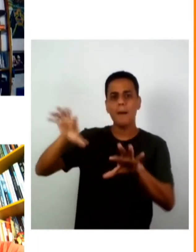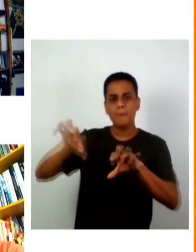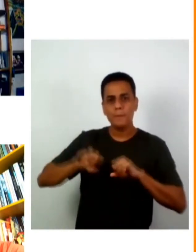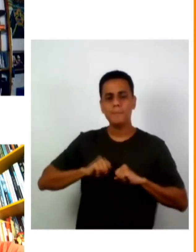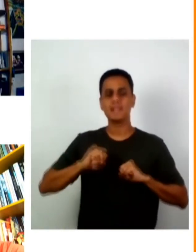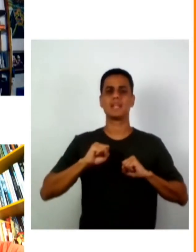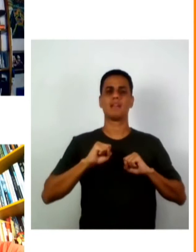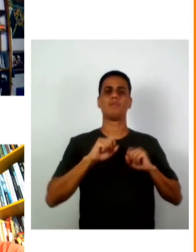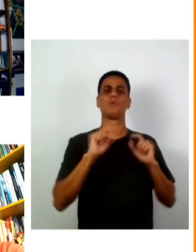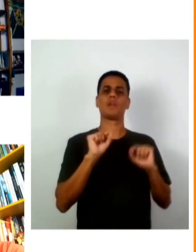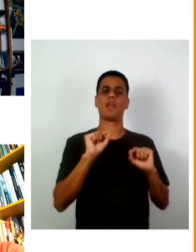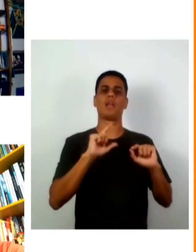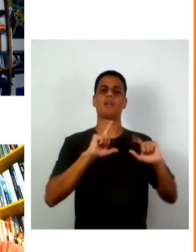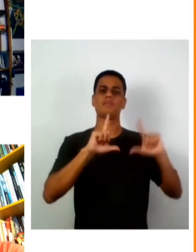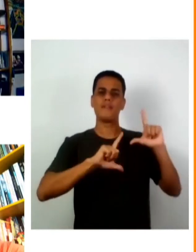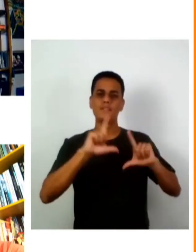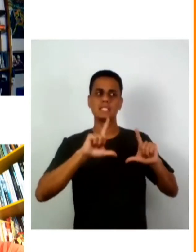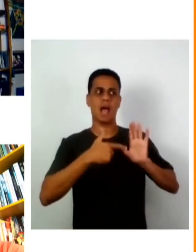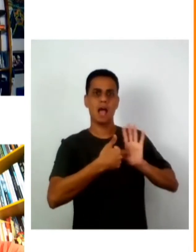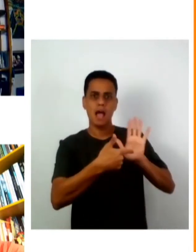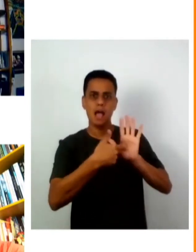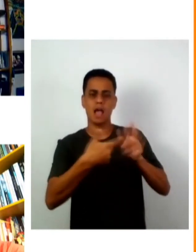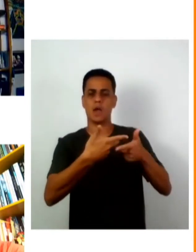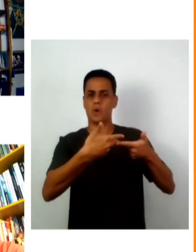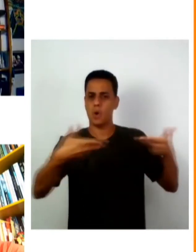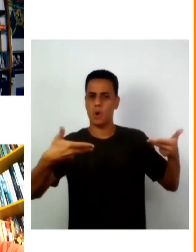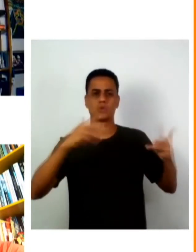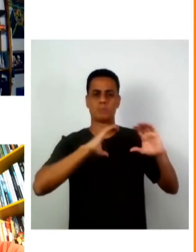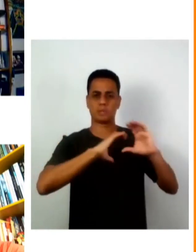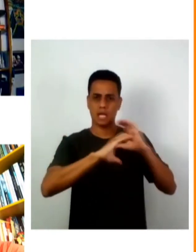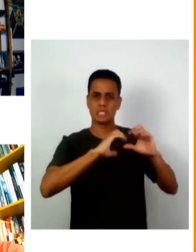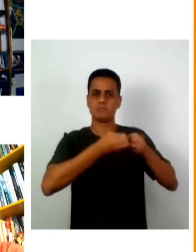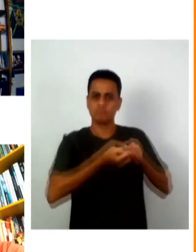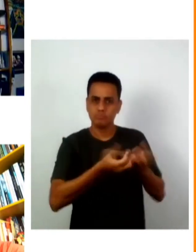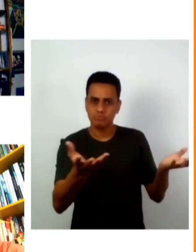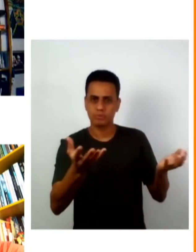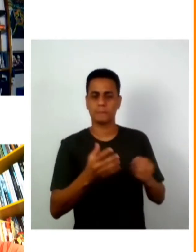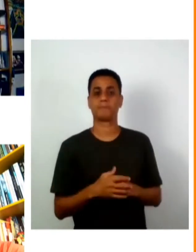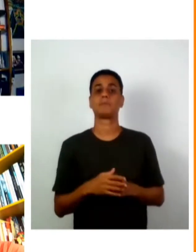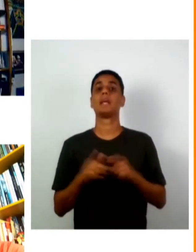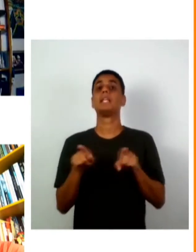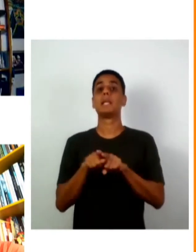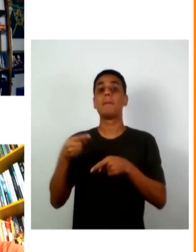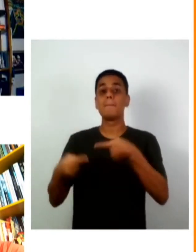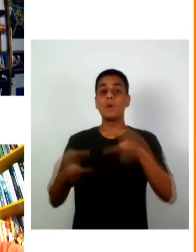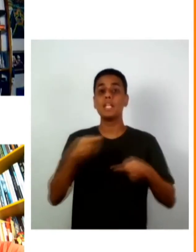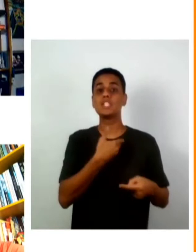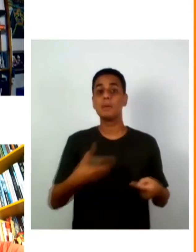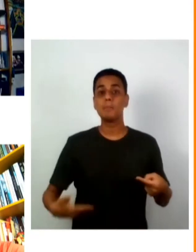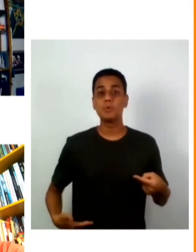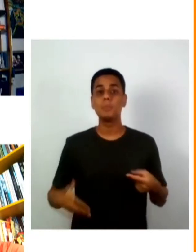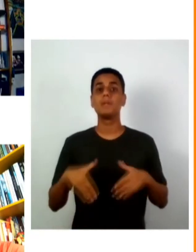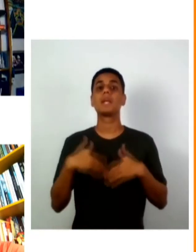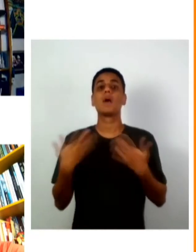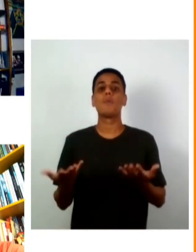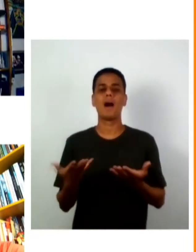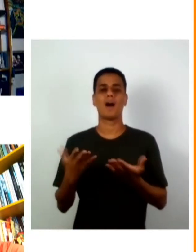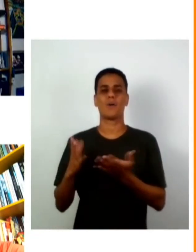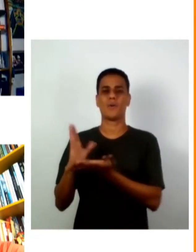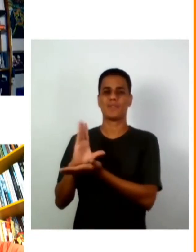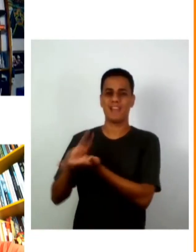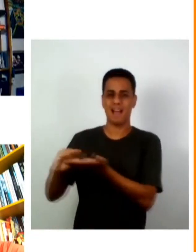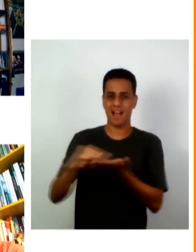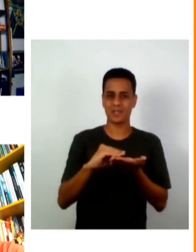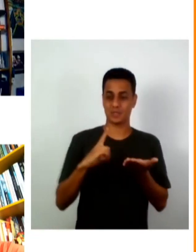uma narrativa de potência o outro tem a ver com políticas públicas quais são as ações e reflexões a partir dos dados que a gente colhe que é